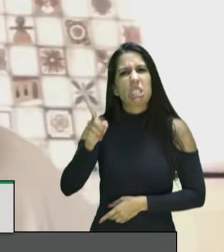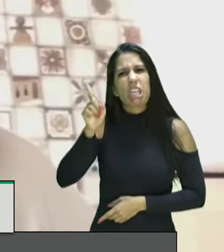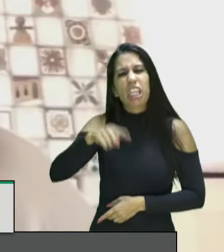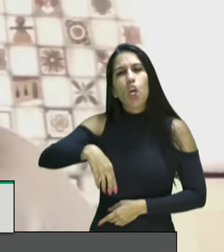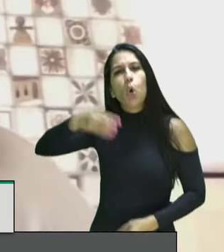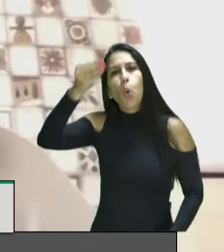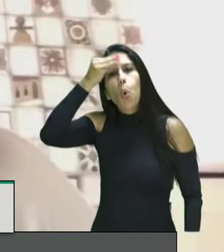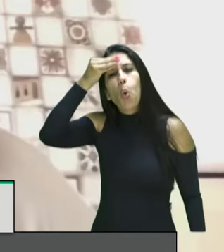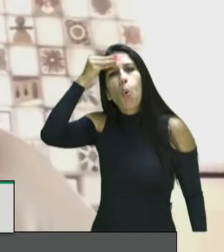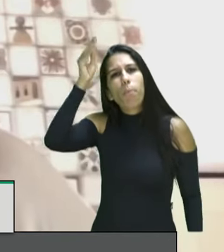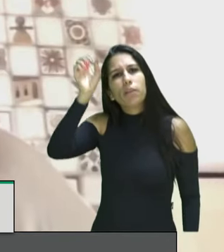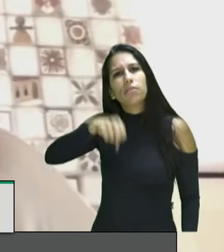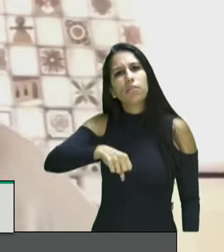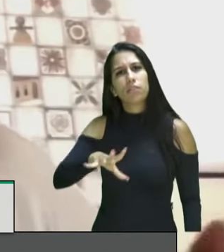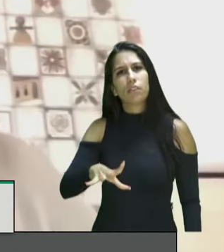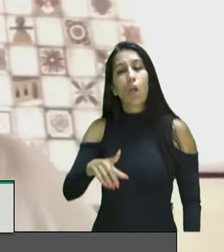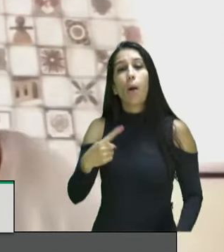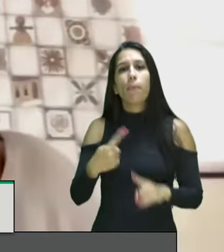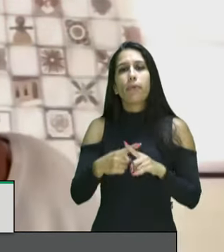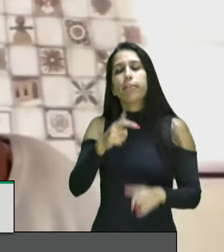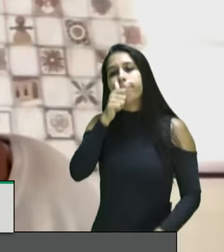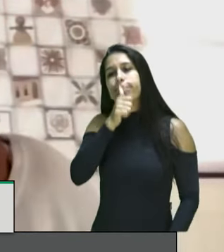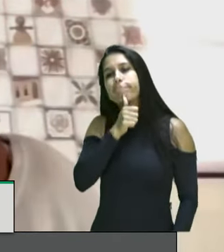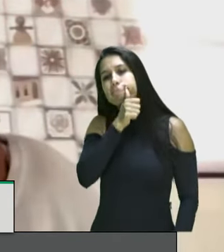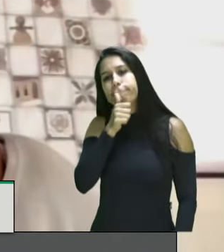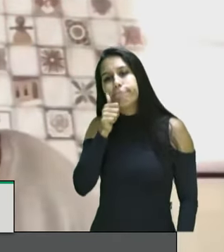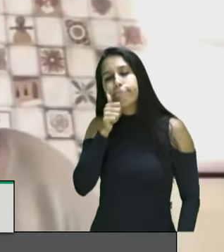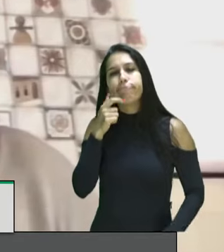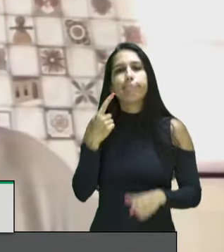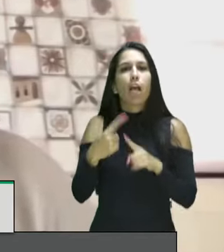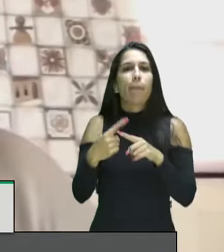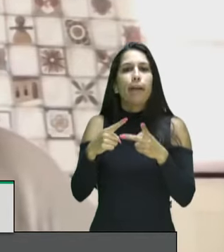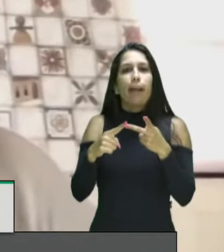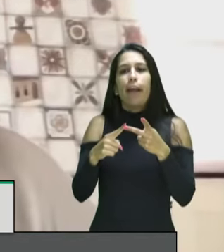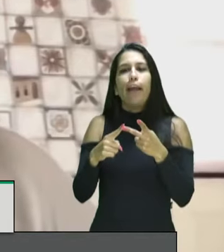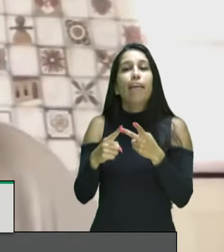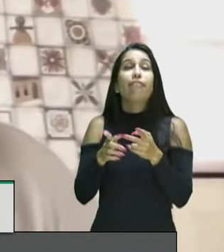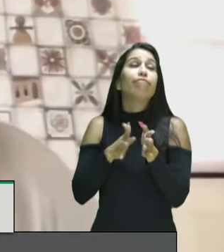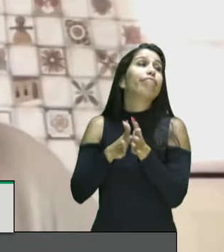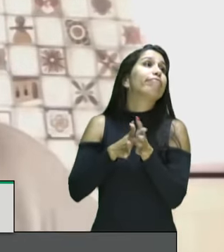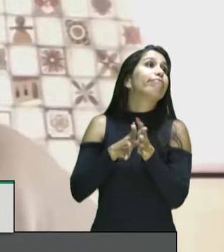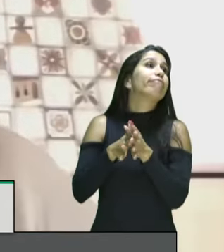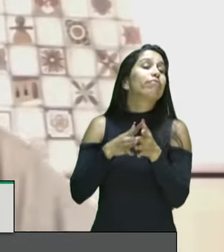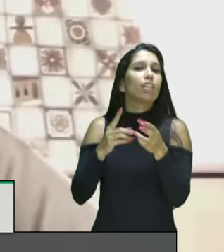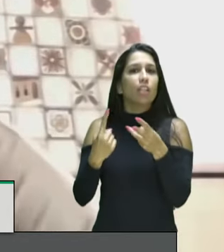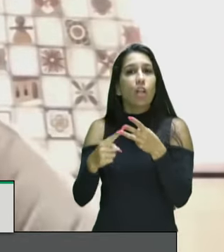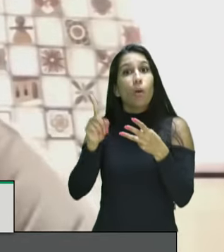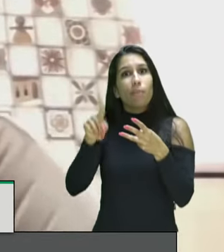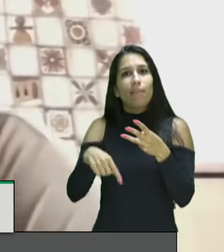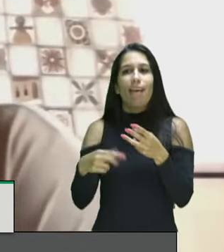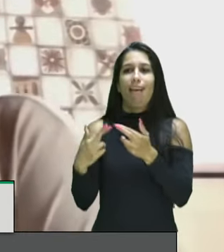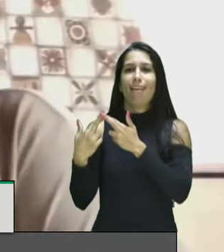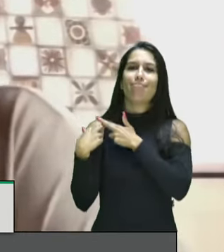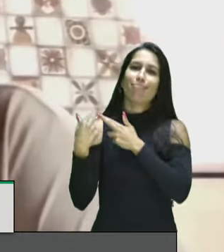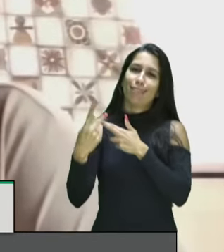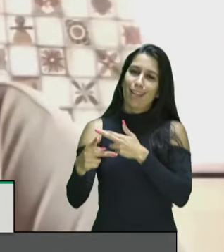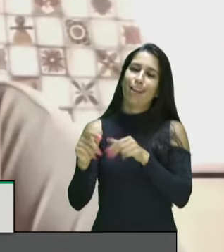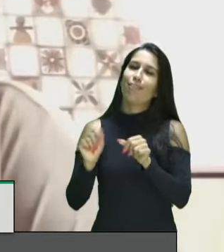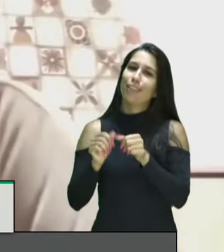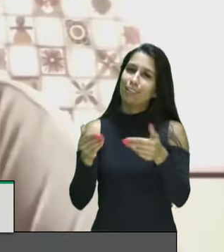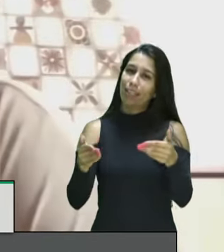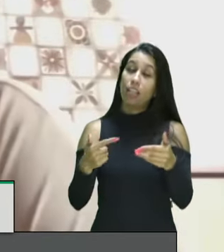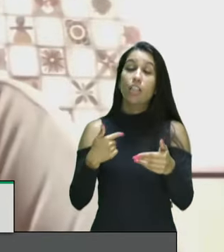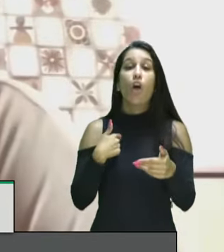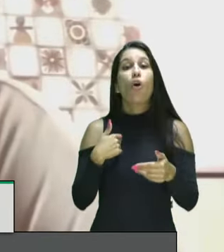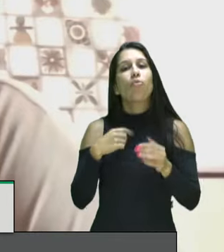por omissão por negação e os que fazem porque é o papel deles fazerem isso eu gostaria de